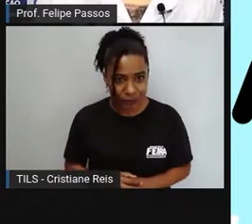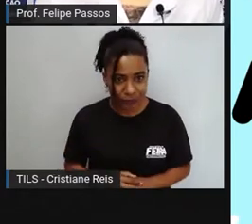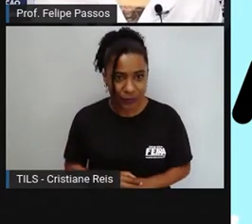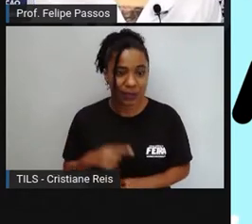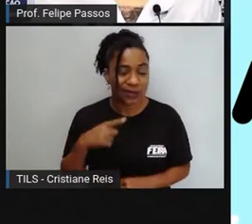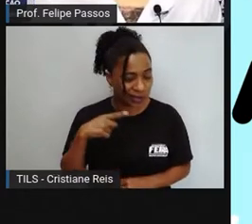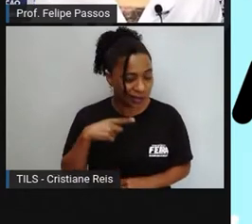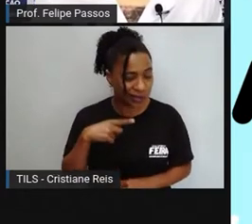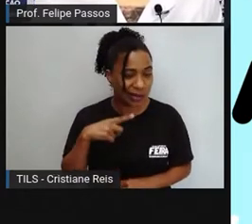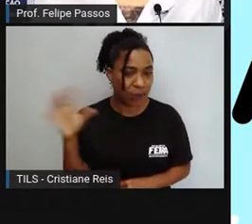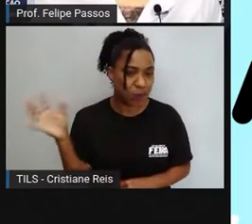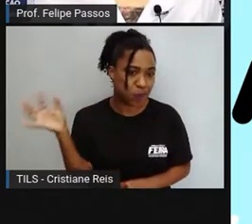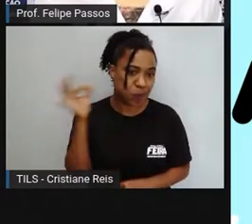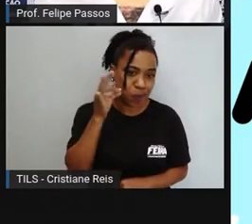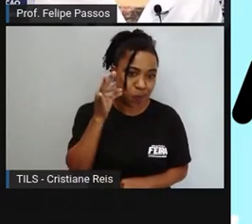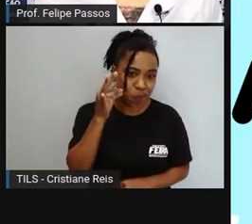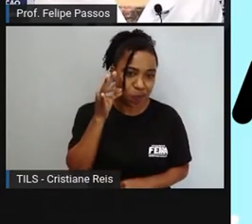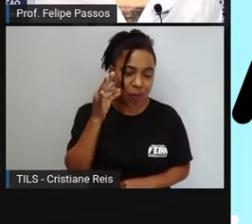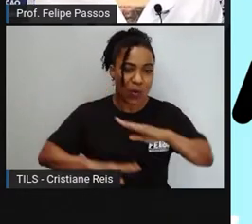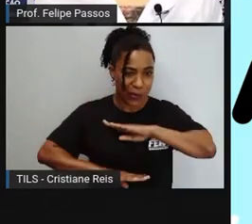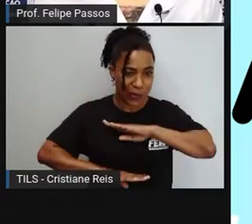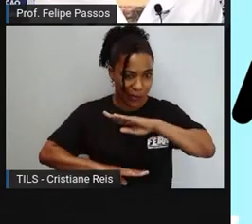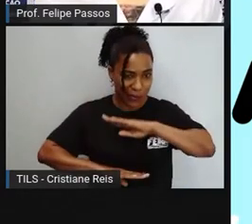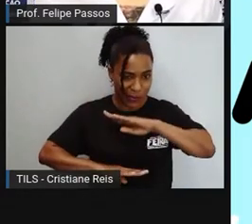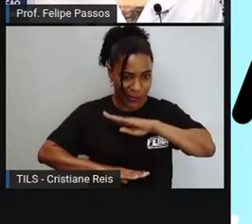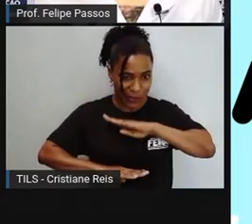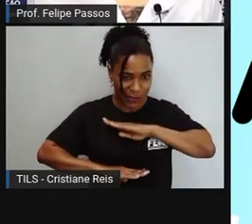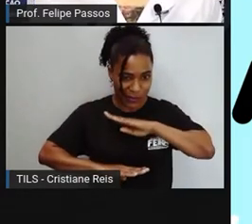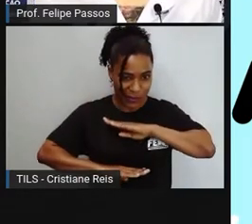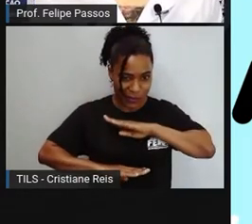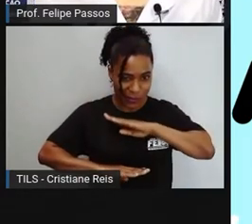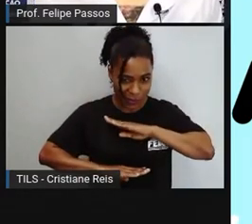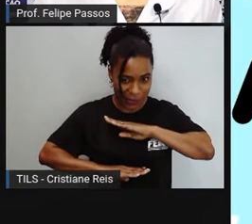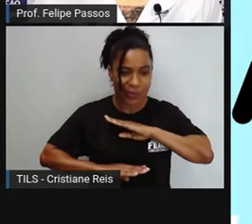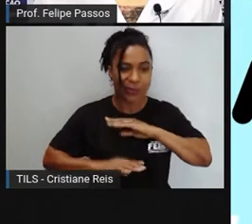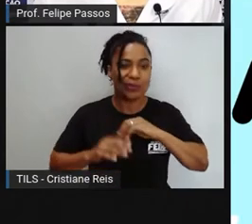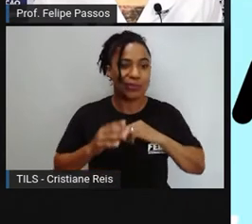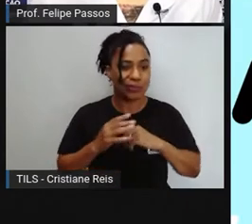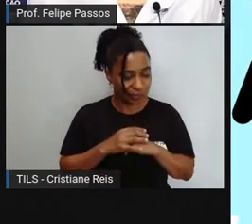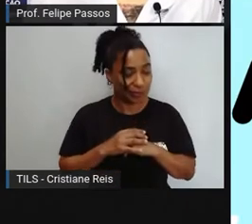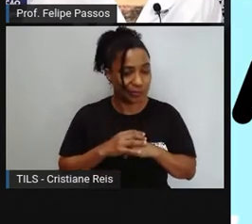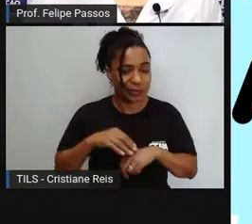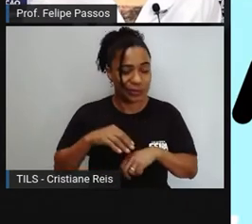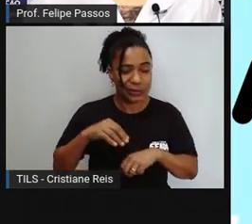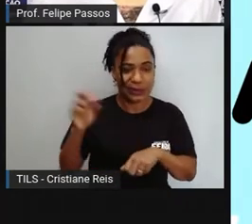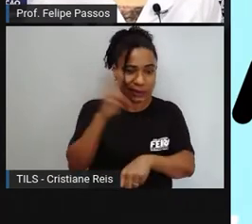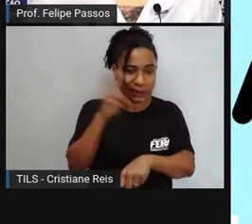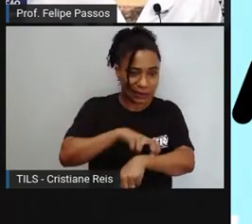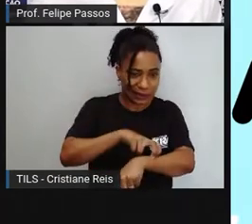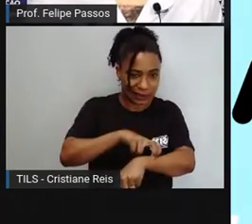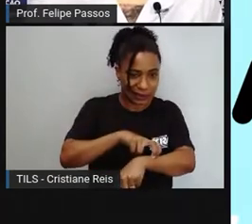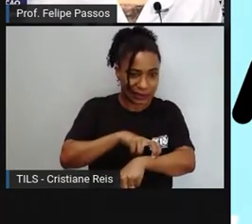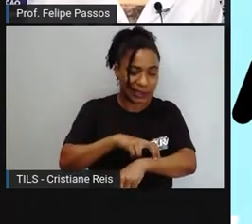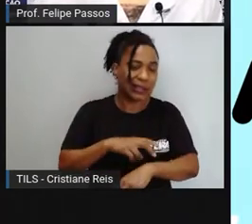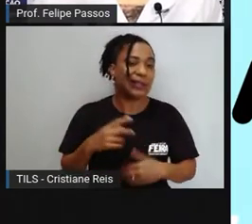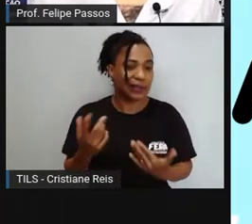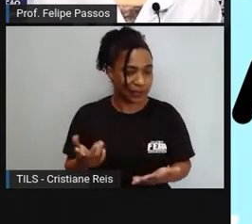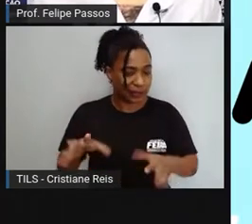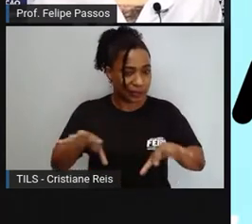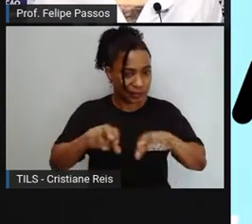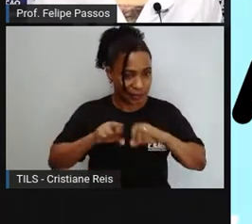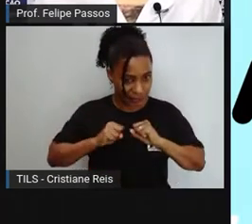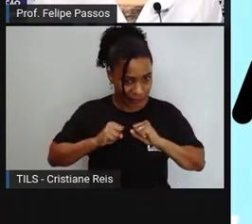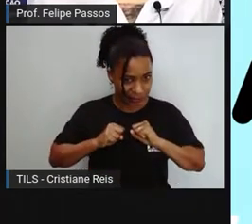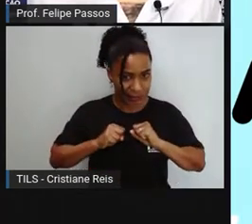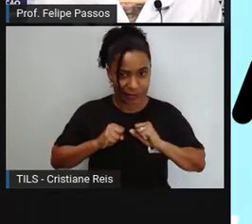dentro do corpo de quem está sendo contaminado por essa substância. No caso da serpente, você vai ter